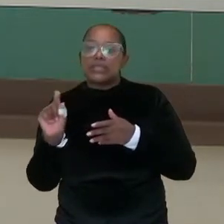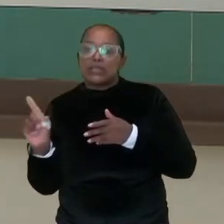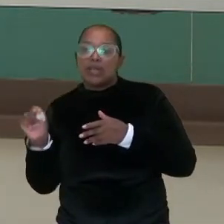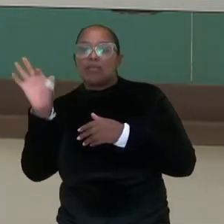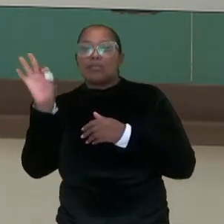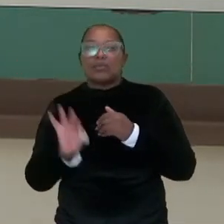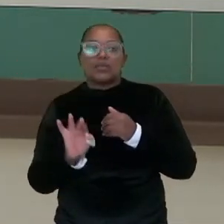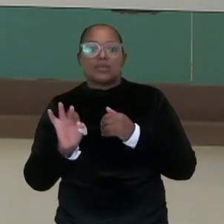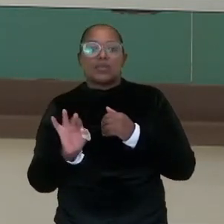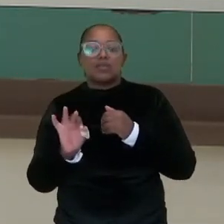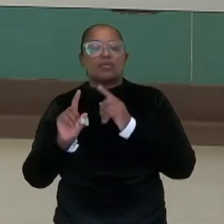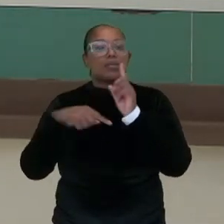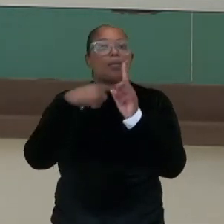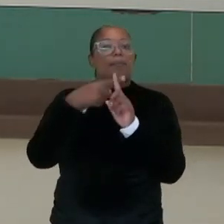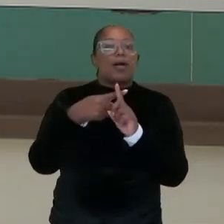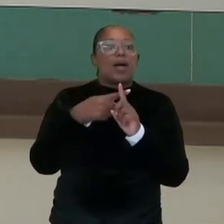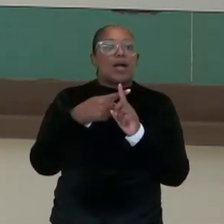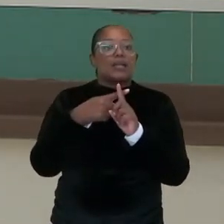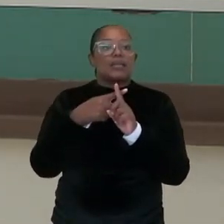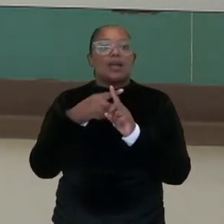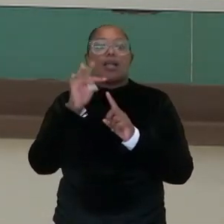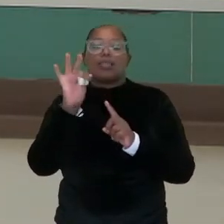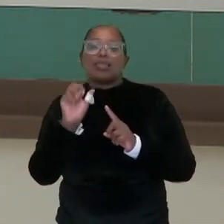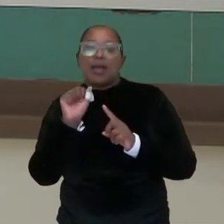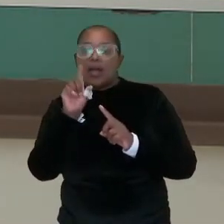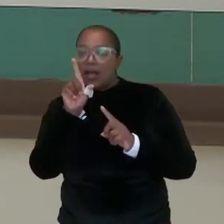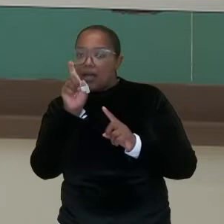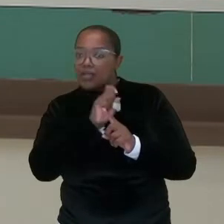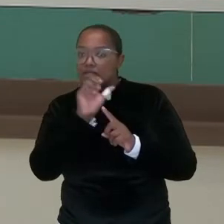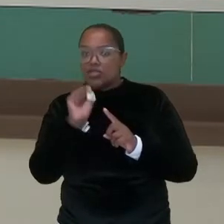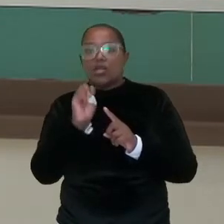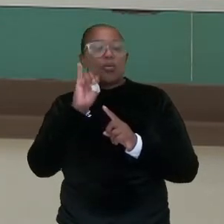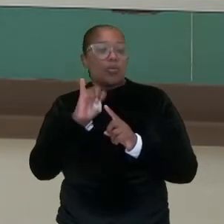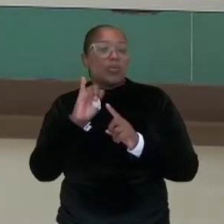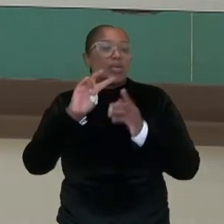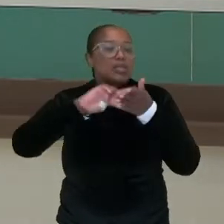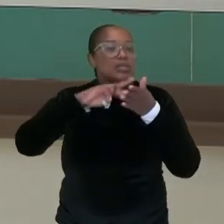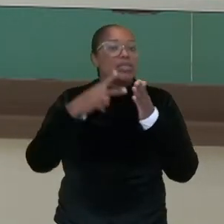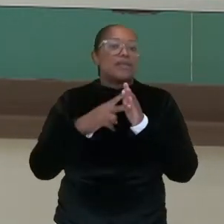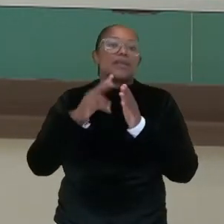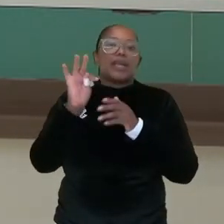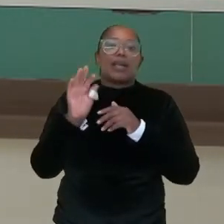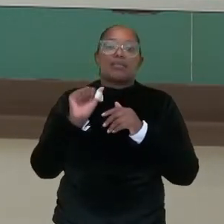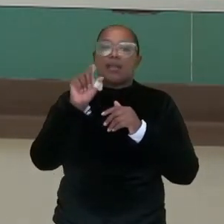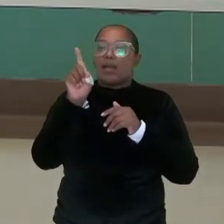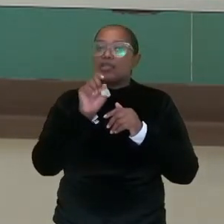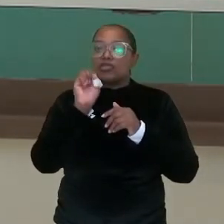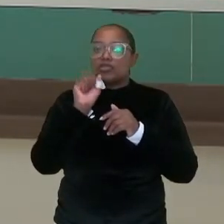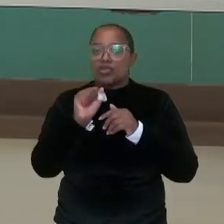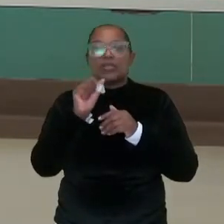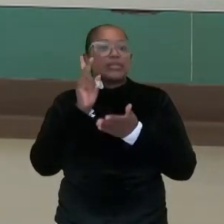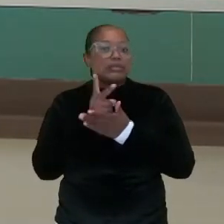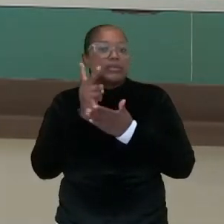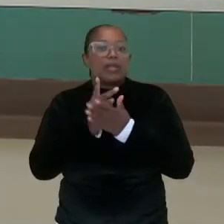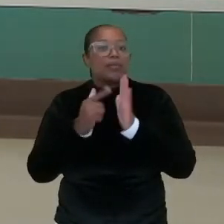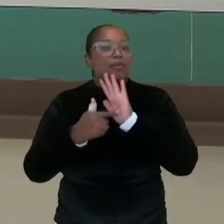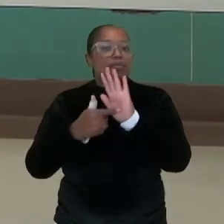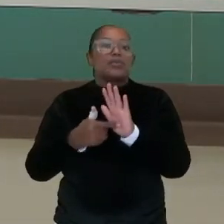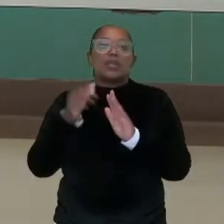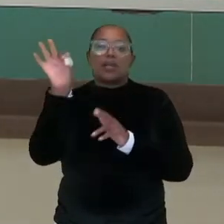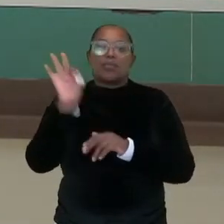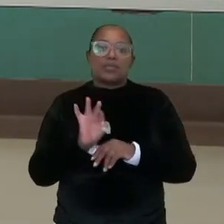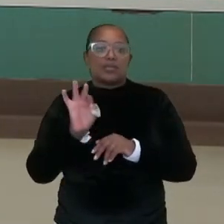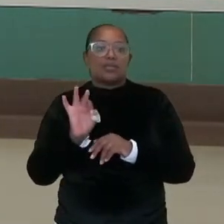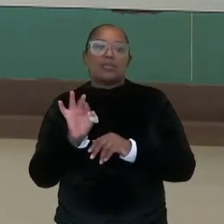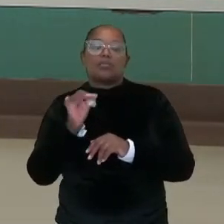emprestado, mais a taxa. A taxa sempre aparece pessoal em porcentagem, 2%, 5%, 3